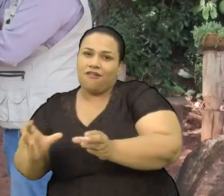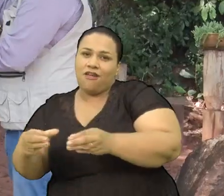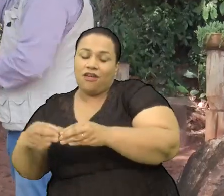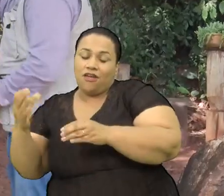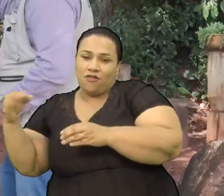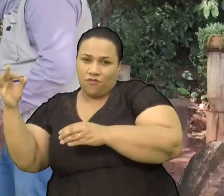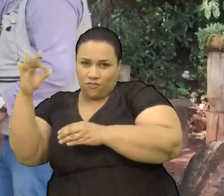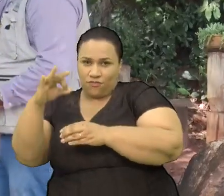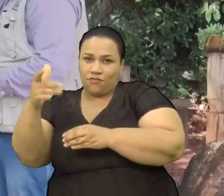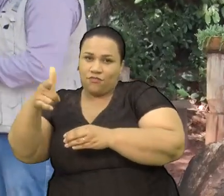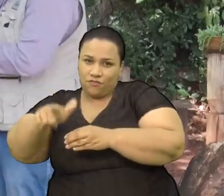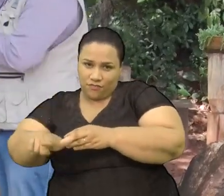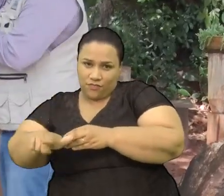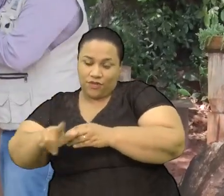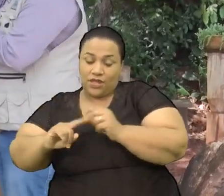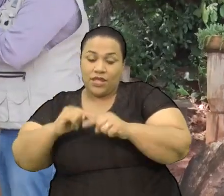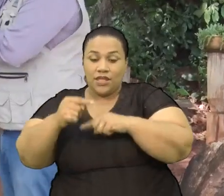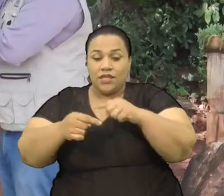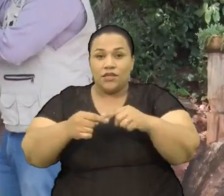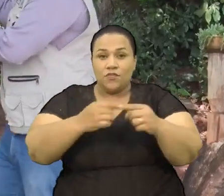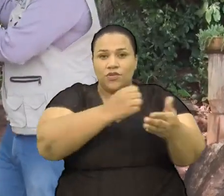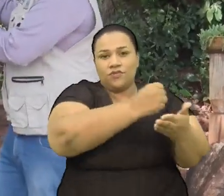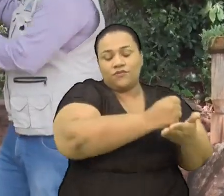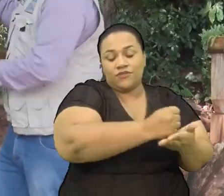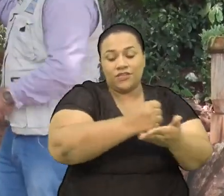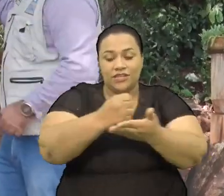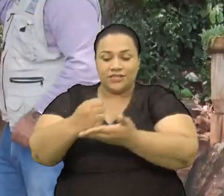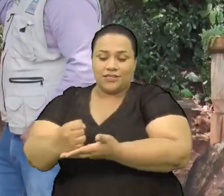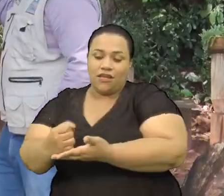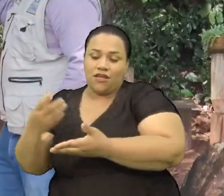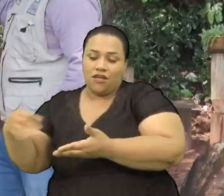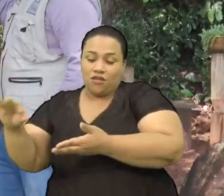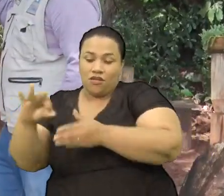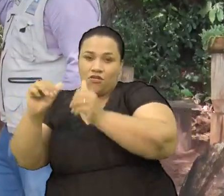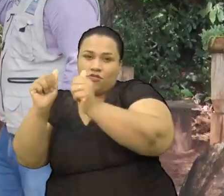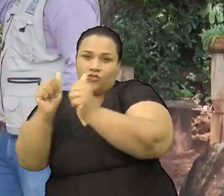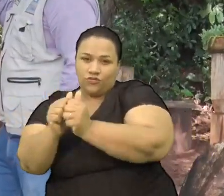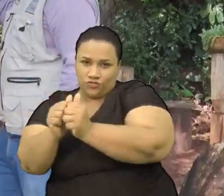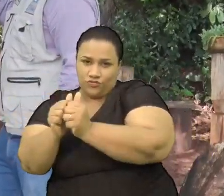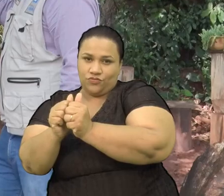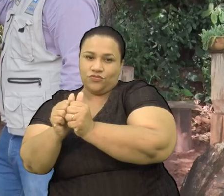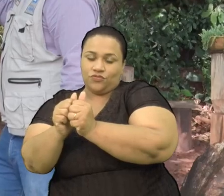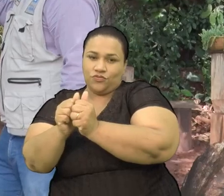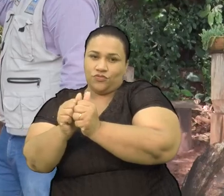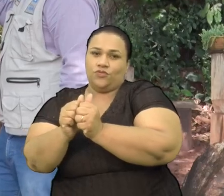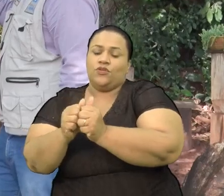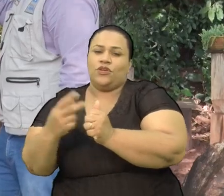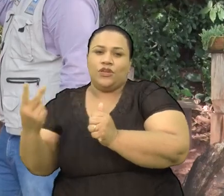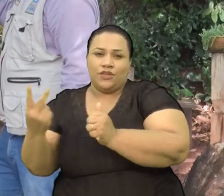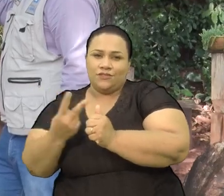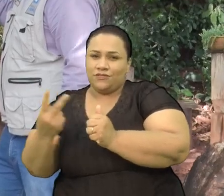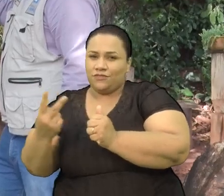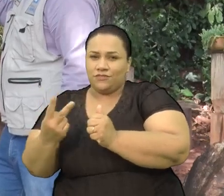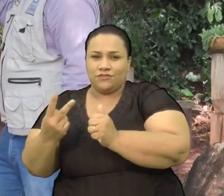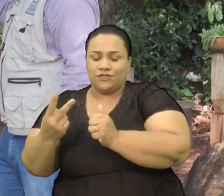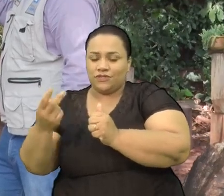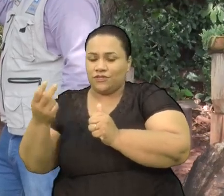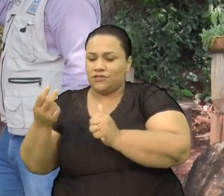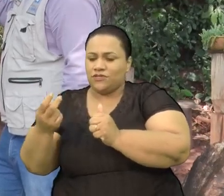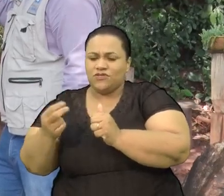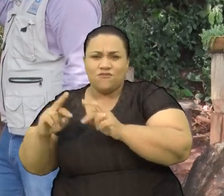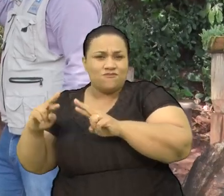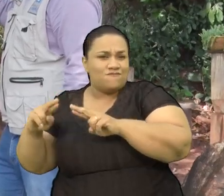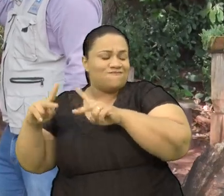Eu vou trazer A abelha Que eu levei E vou colocar Aqui do lado E o feromônio Das duas São